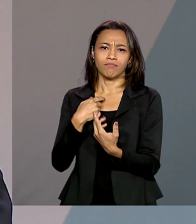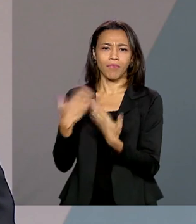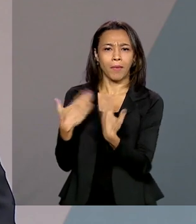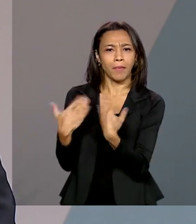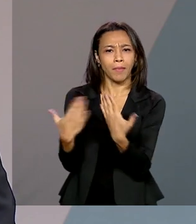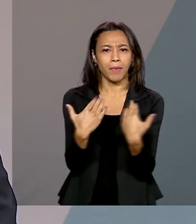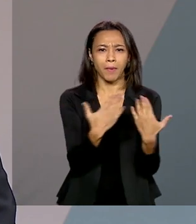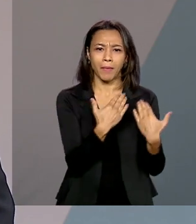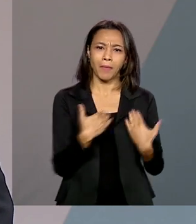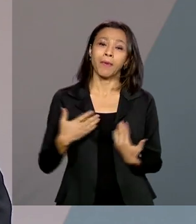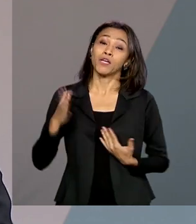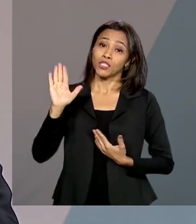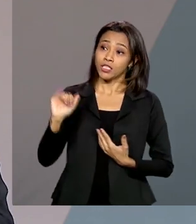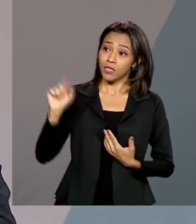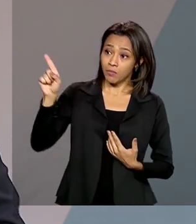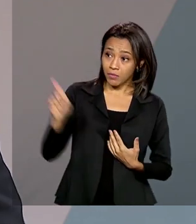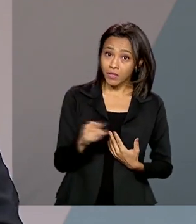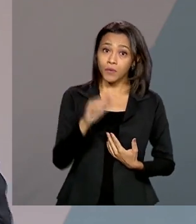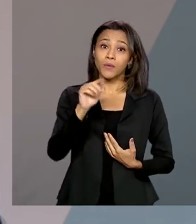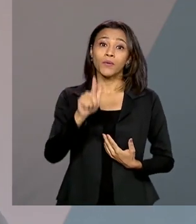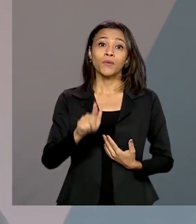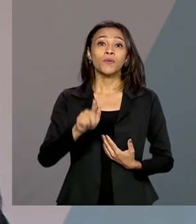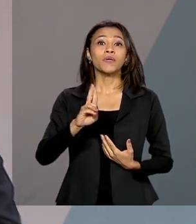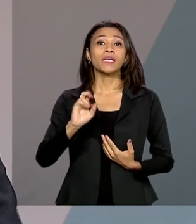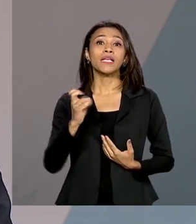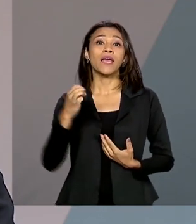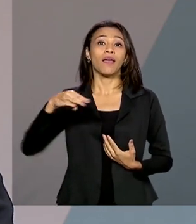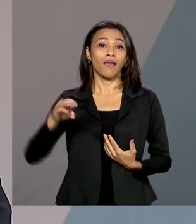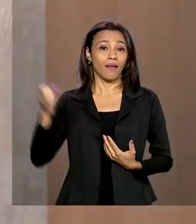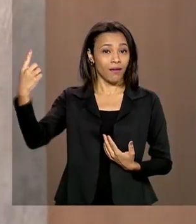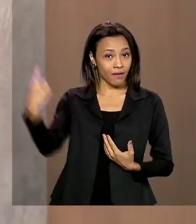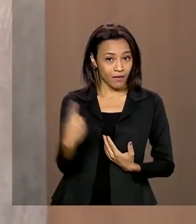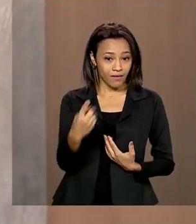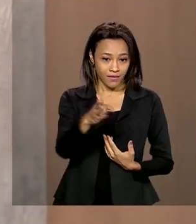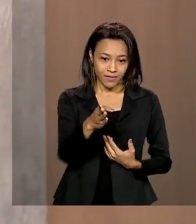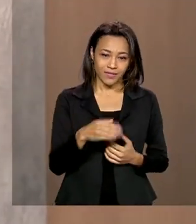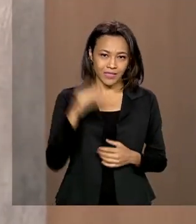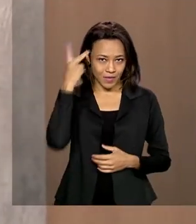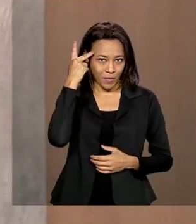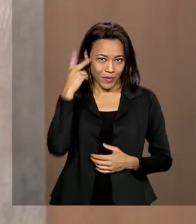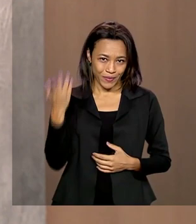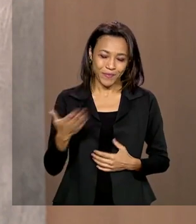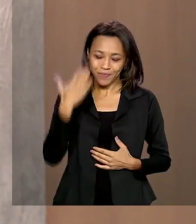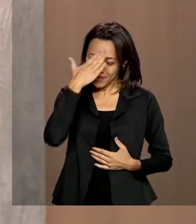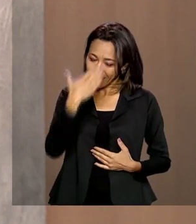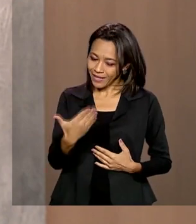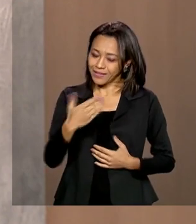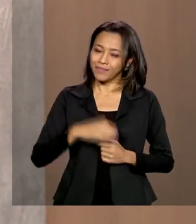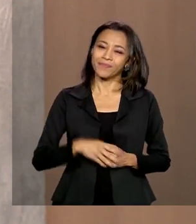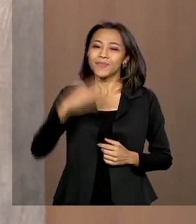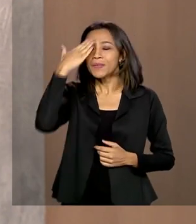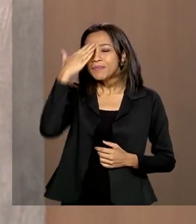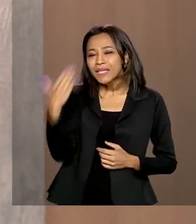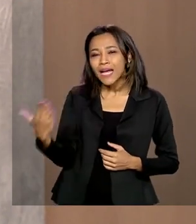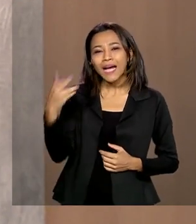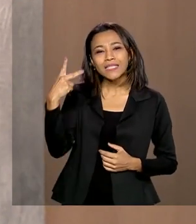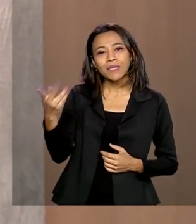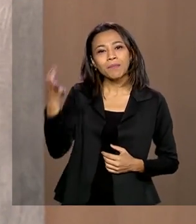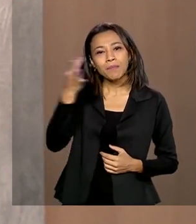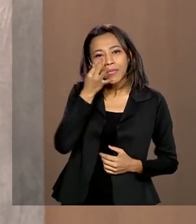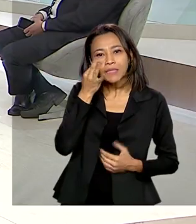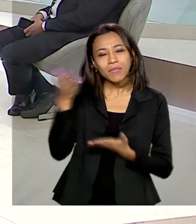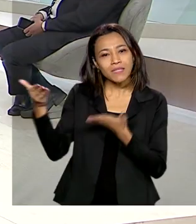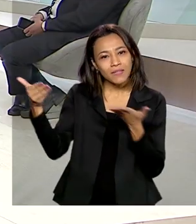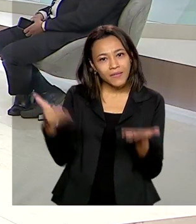chamando o doutor Afif Domingos lá em São Paulo. Por favor, Campbell. Muito obrigado pela sua em São Muito obrigado pela sua participação,